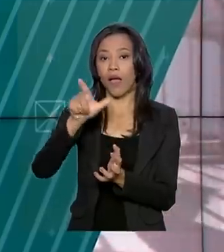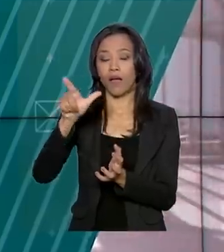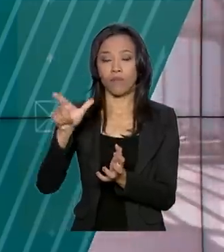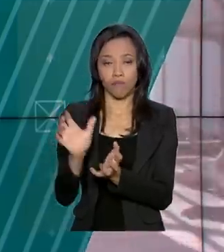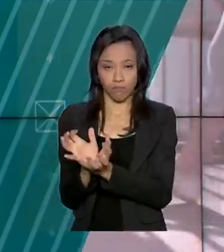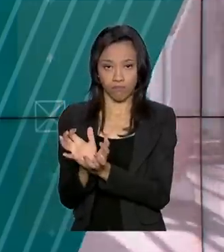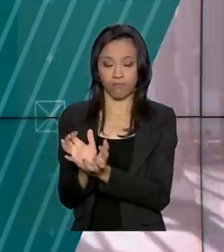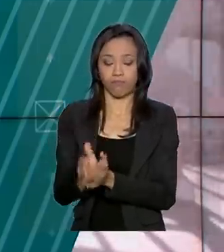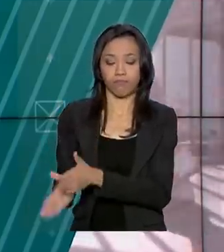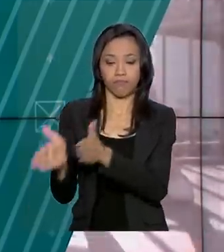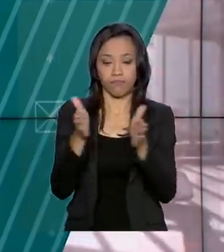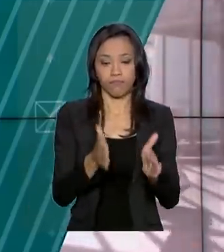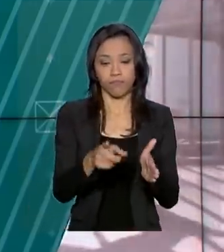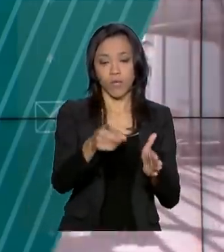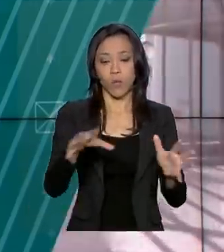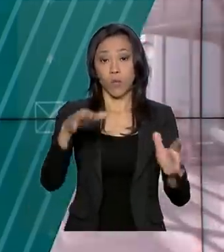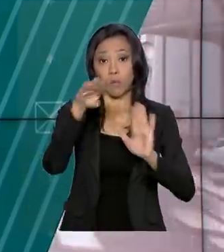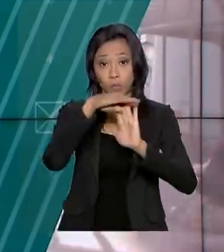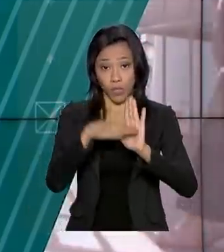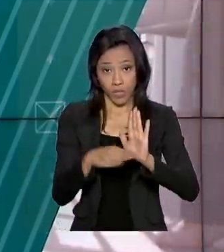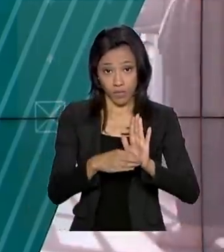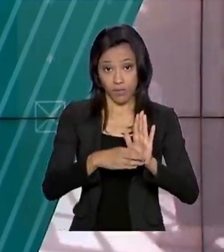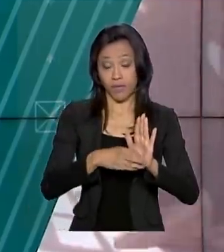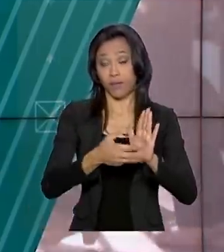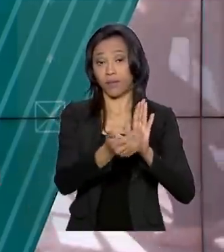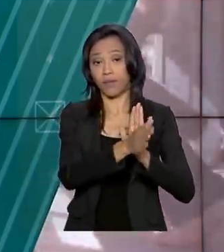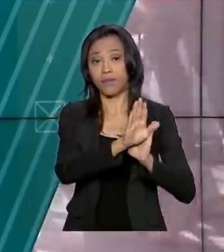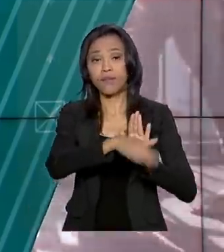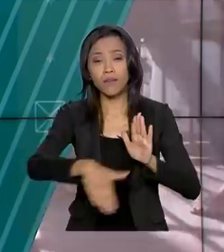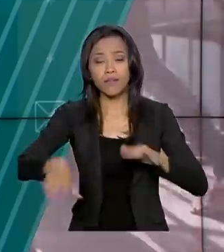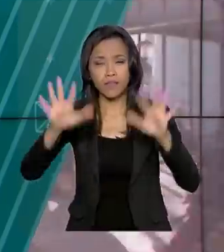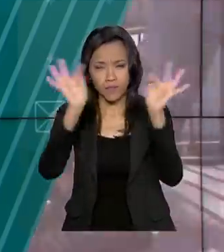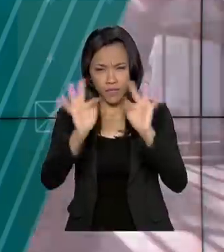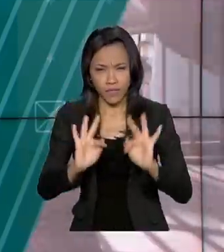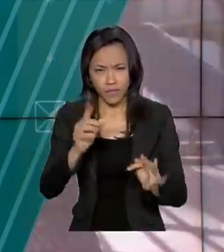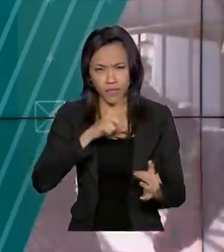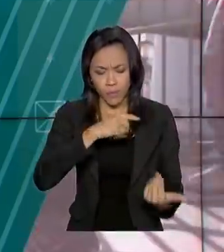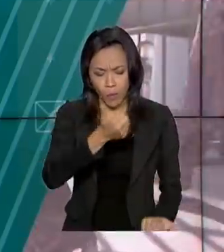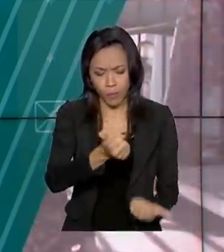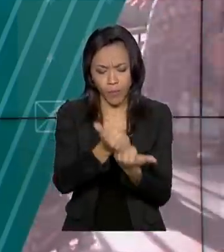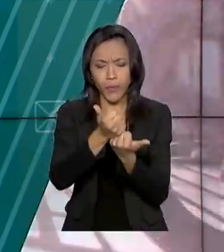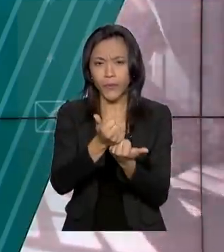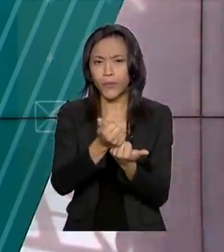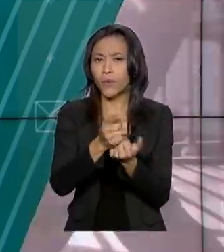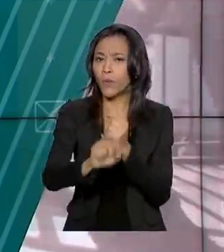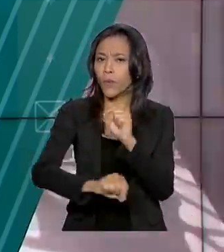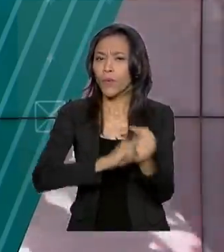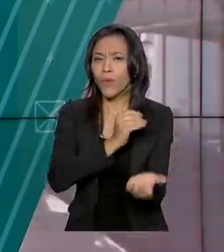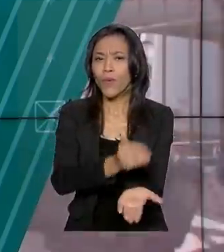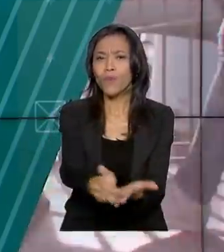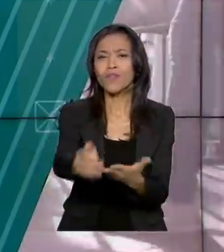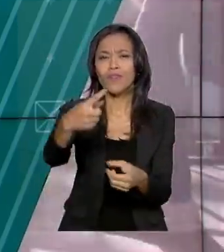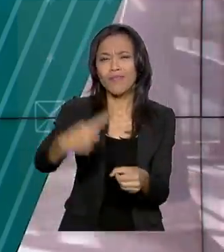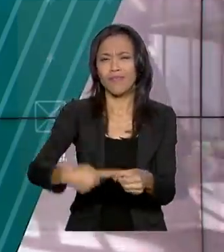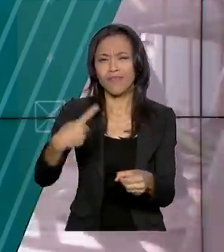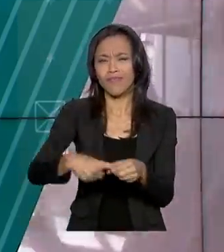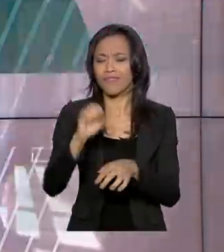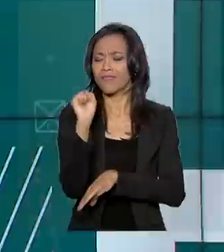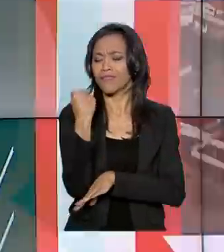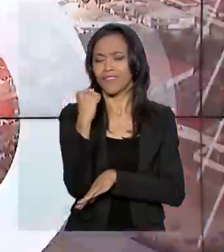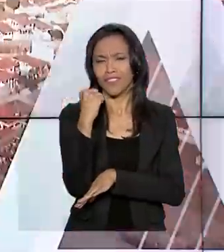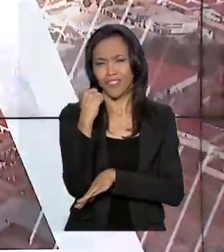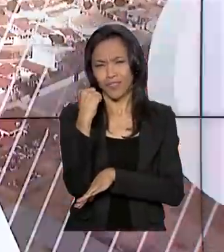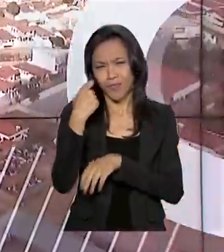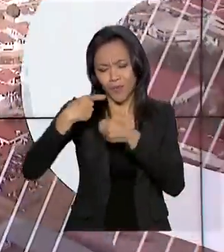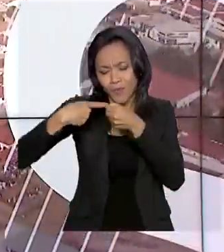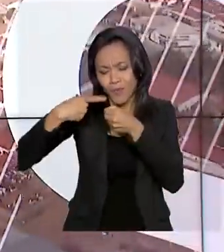O programa Criança Feliz, que oferece apoio integral à primeira infância, começou no interior de Sergipe, no município de